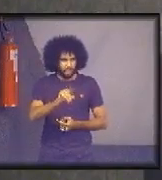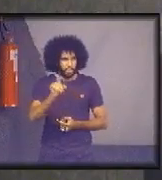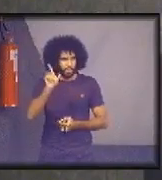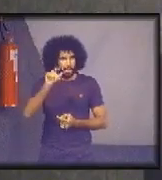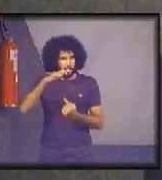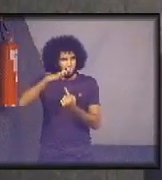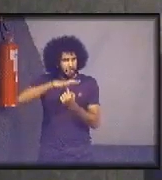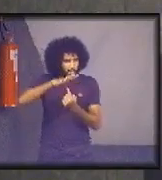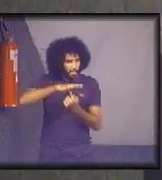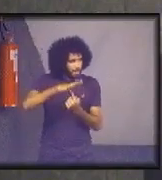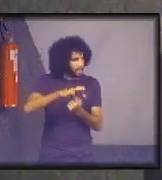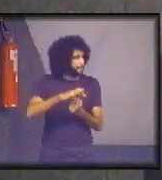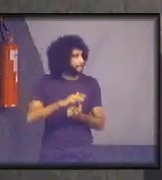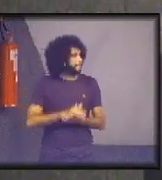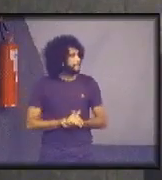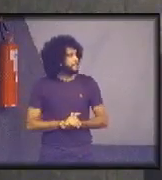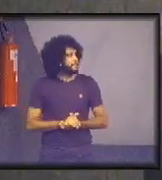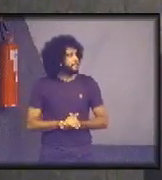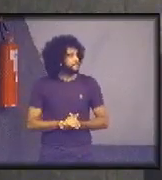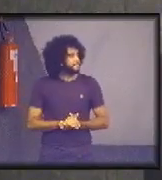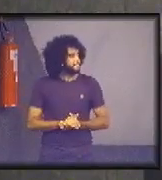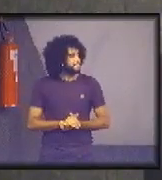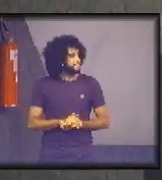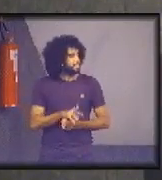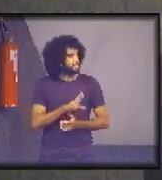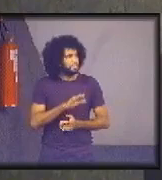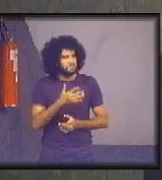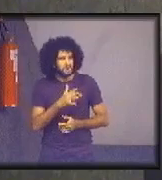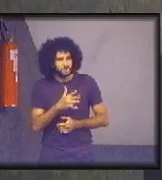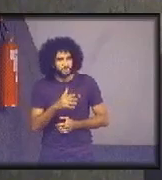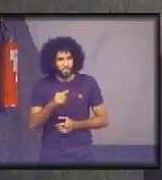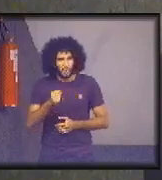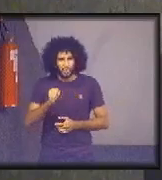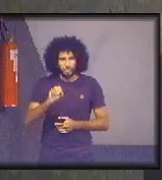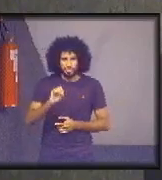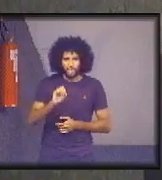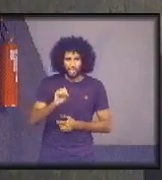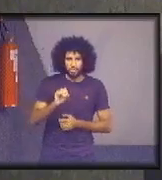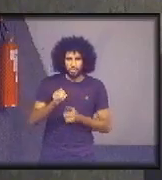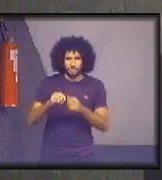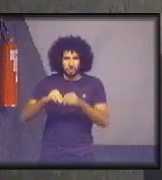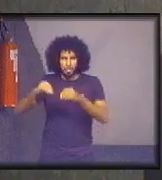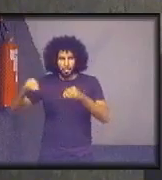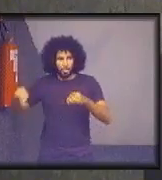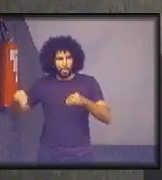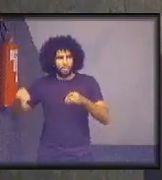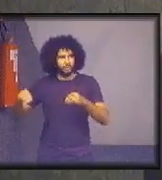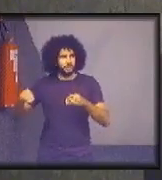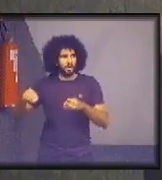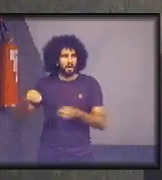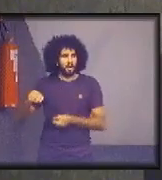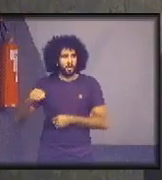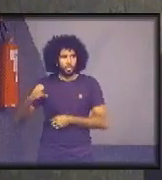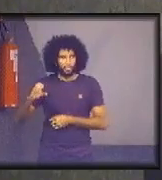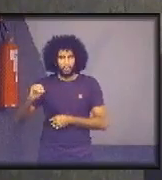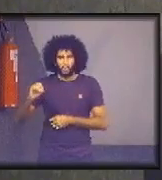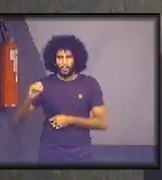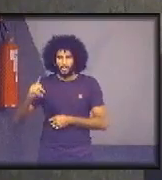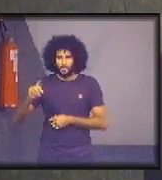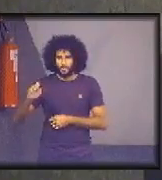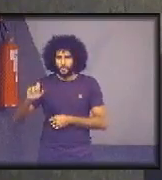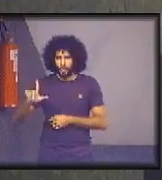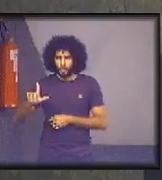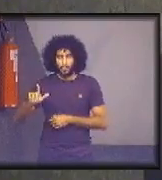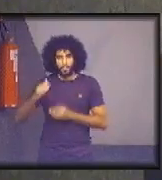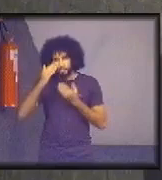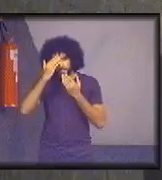e que fica situada a 800 m da Copel. E ela vai ser inaugurada agora, a Kathleen, nesta sexta-feira. Então, muito obrigada. Então,